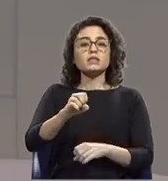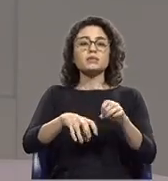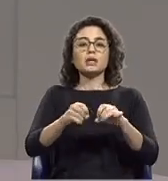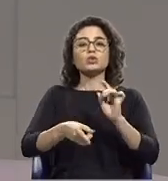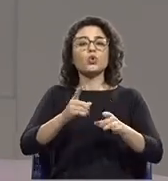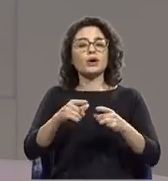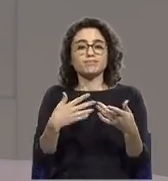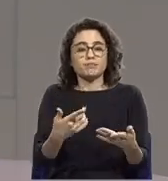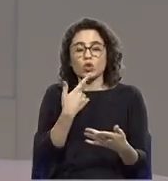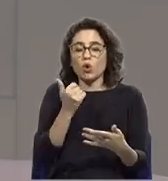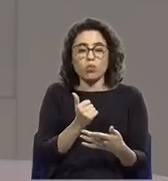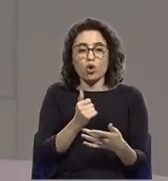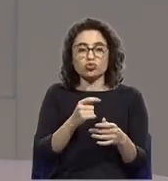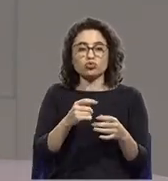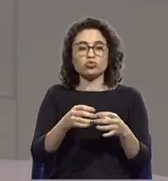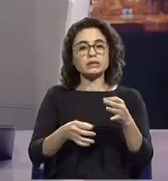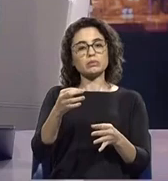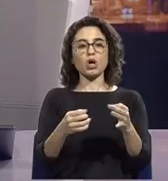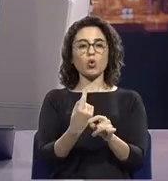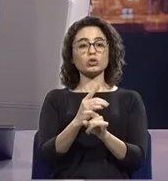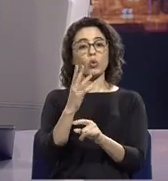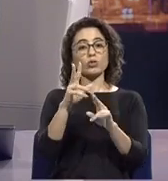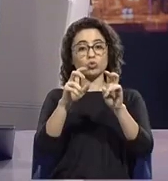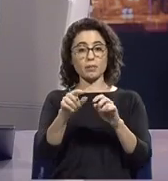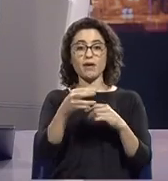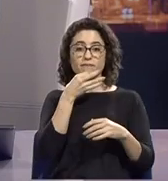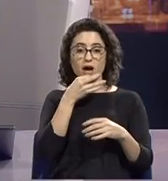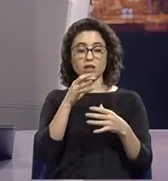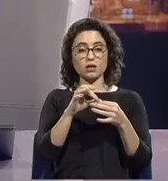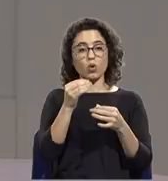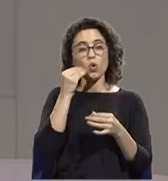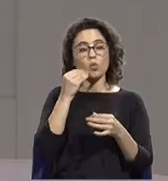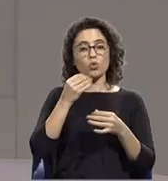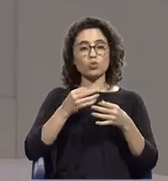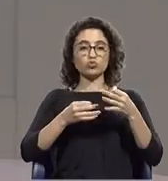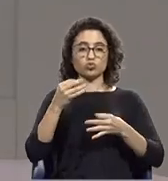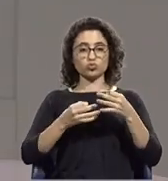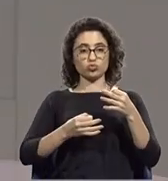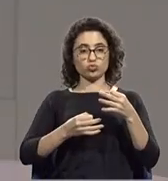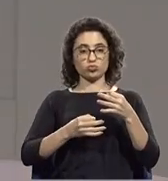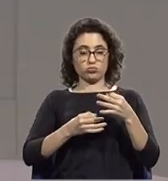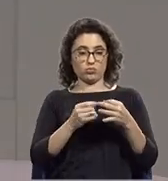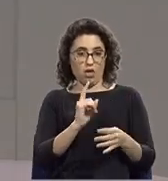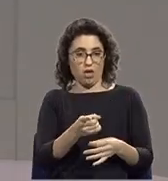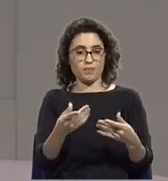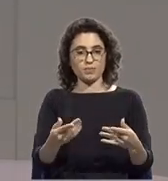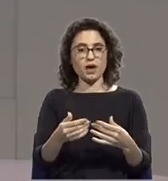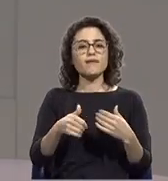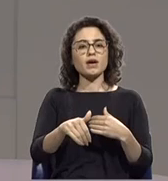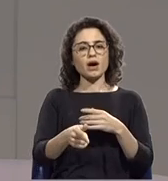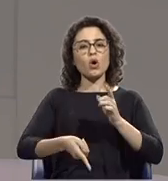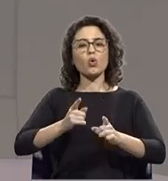julgamento quando essa matéria está a ser tratada pelas vias judiciárias competentes. Portanto, o que se vai passar aqui é isto.